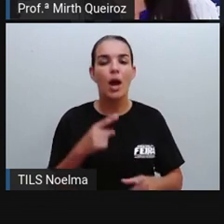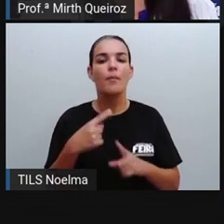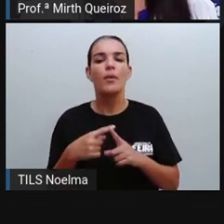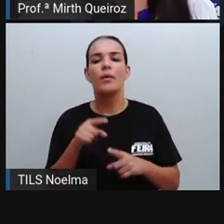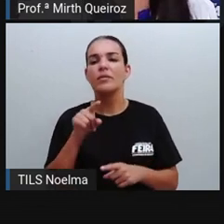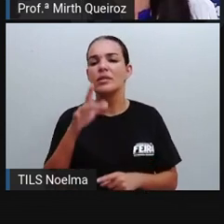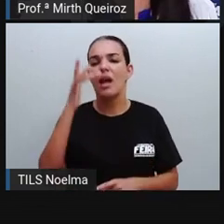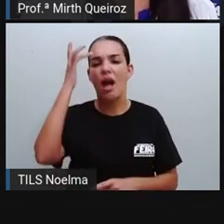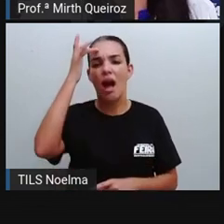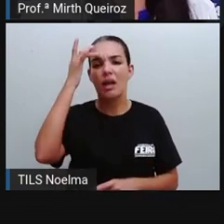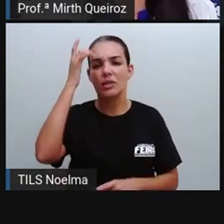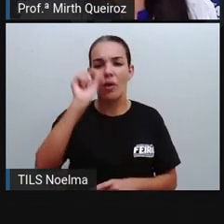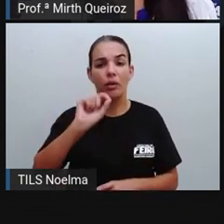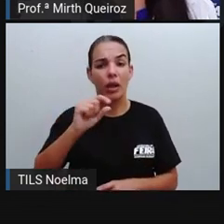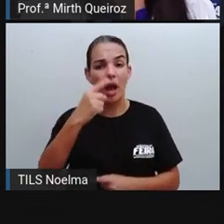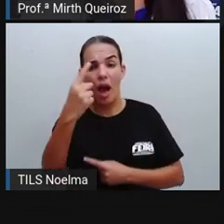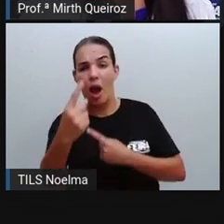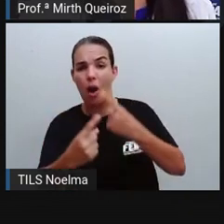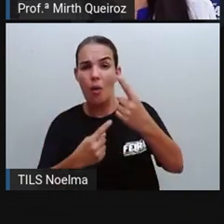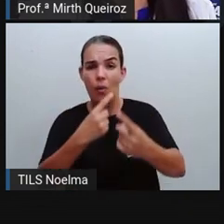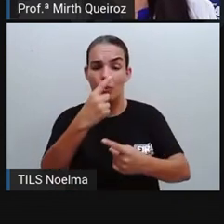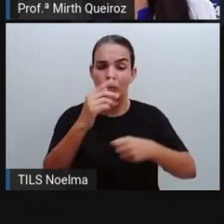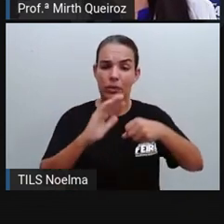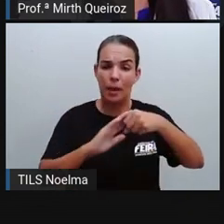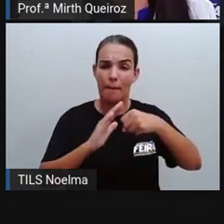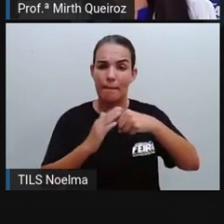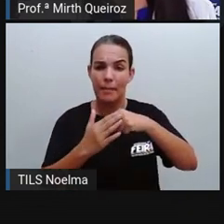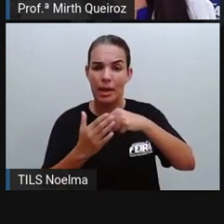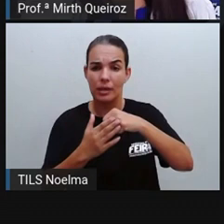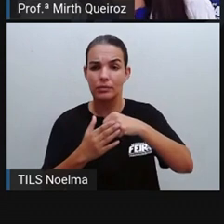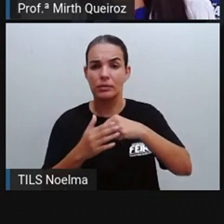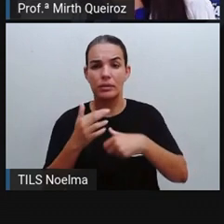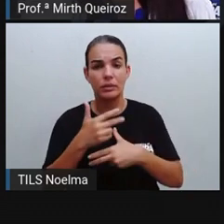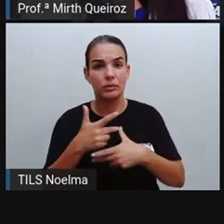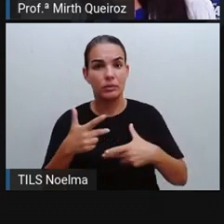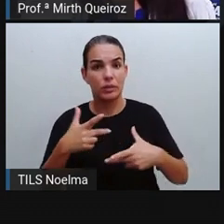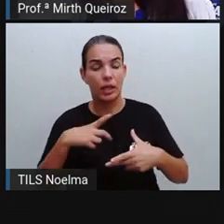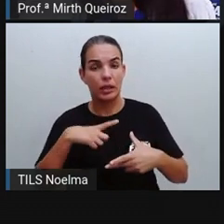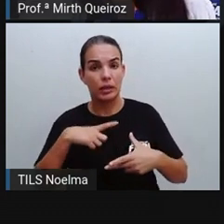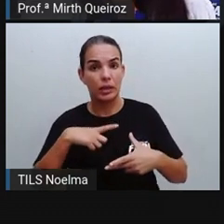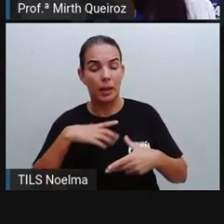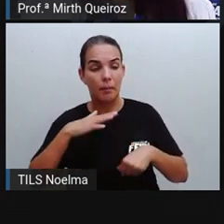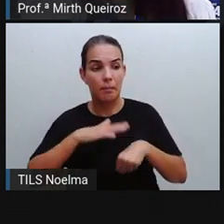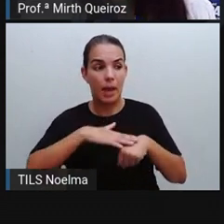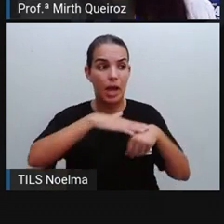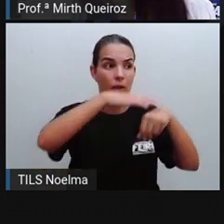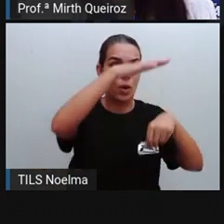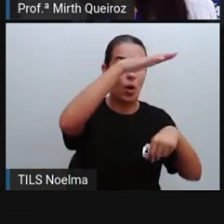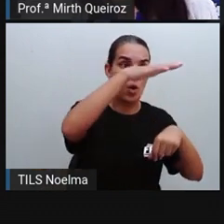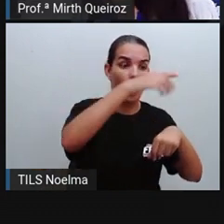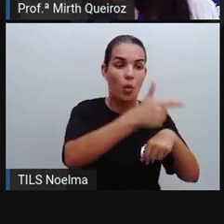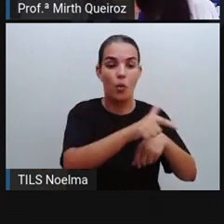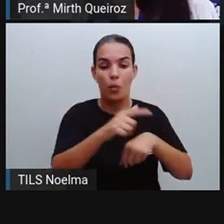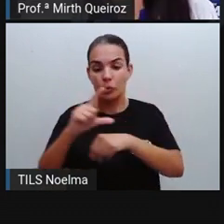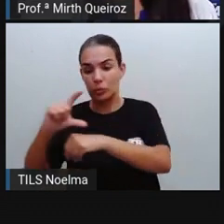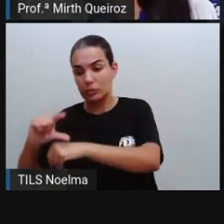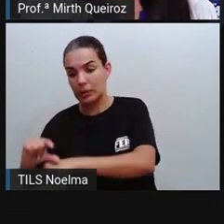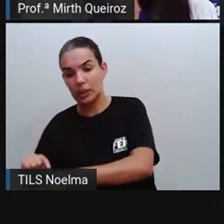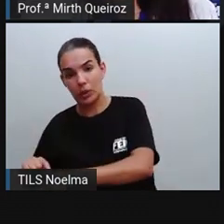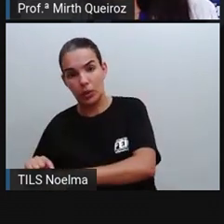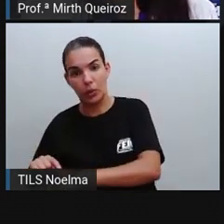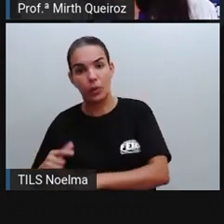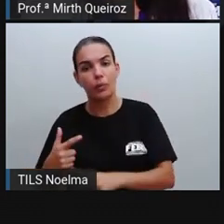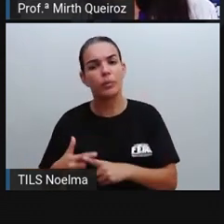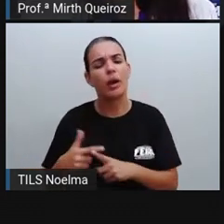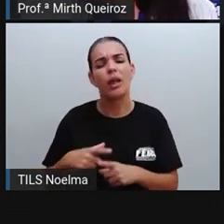Por que que vocês acham que em alguns bairros os casos são maiores e outros menores? Por que que alguns têm uma